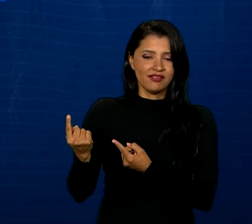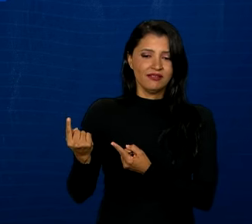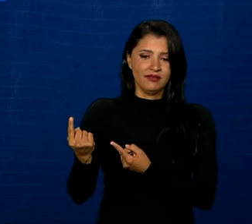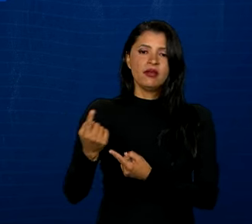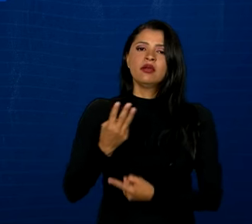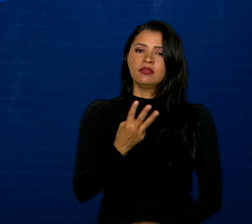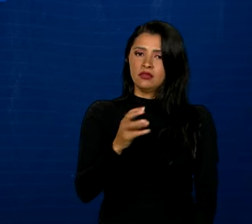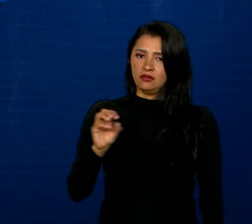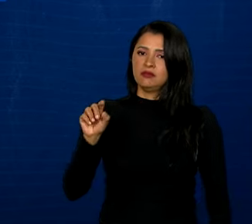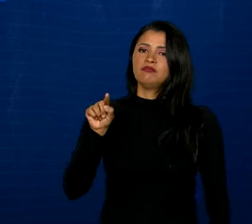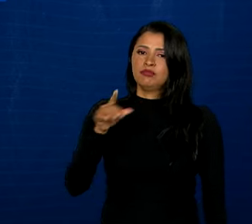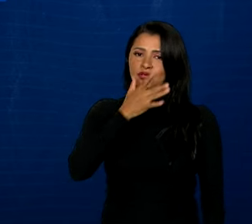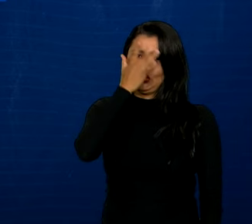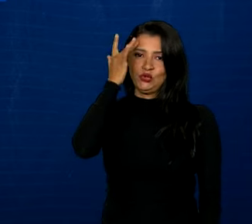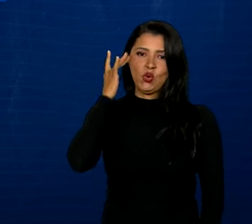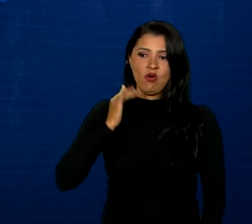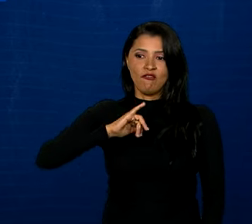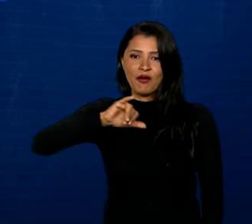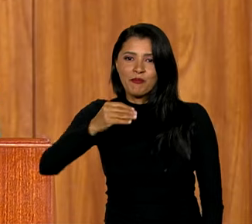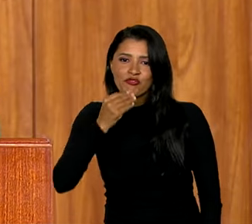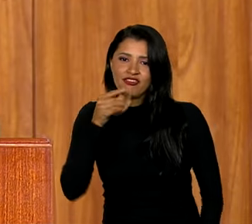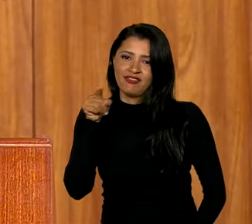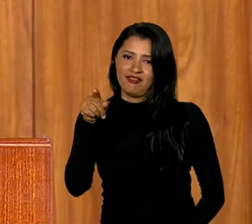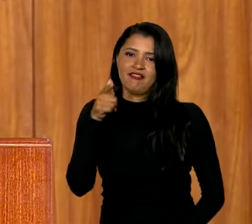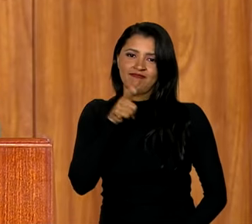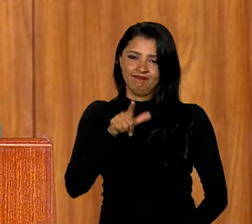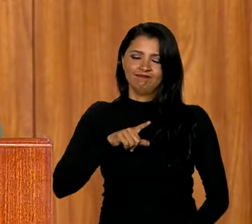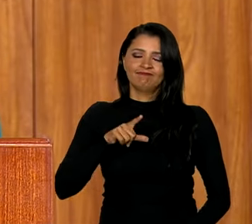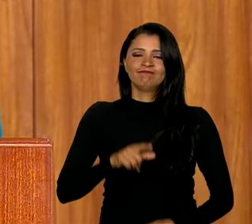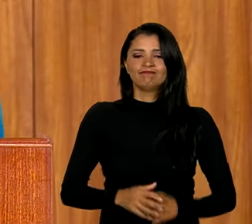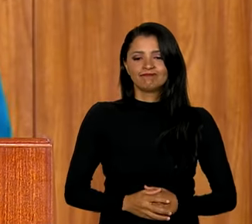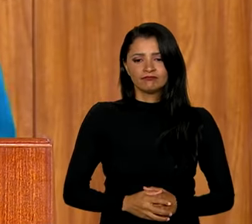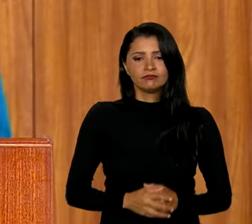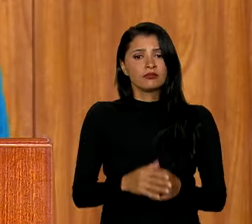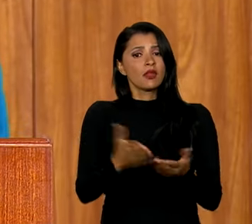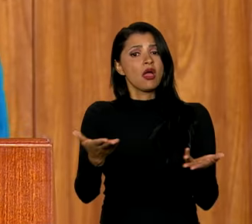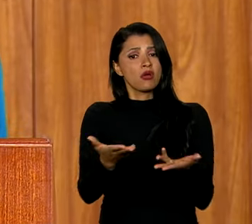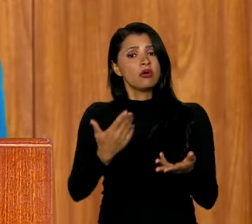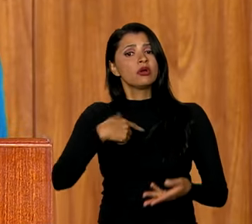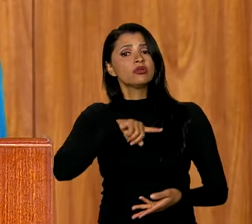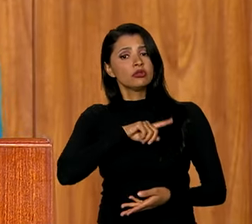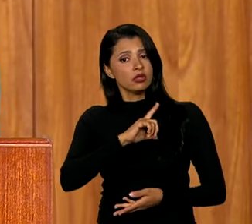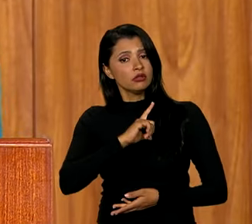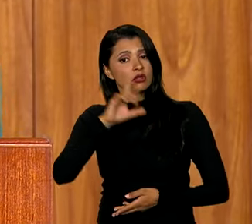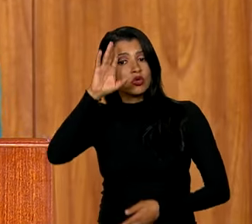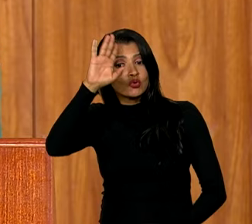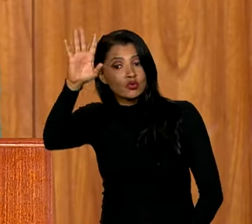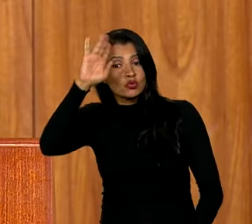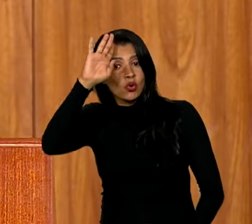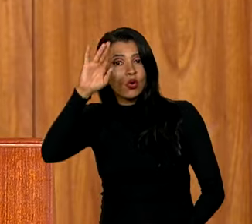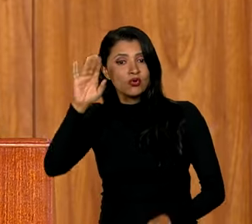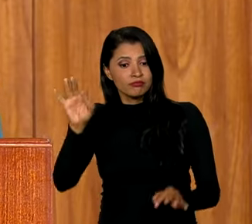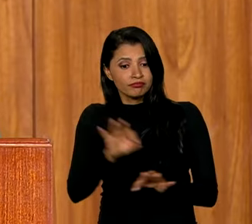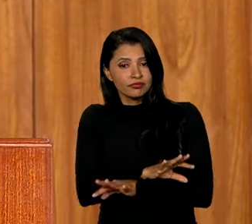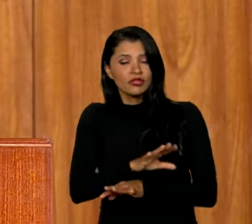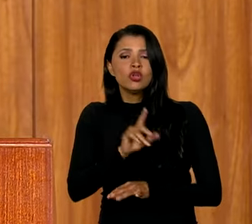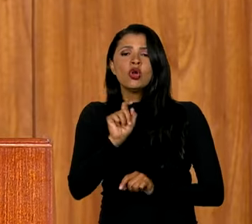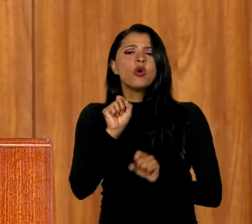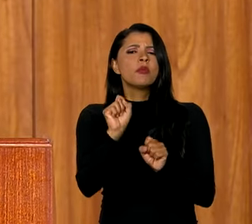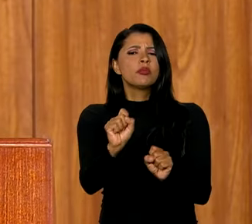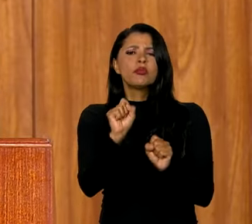mil pessoas serão beneficiadas. Agora, a gente tem o sonho virado realidade de poder